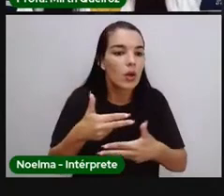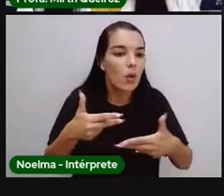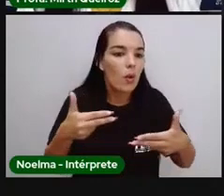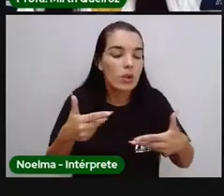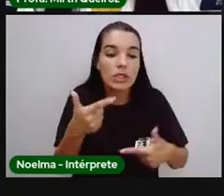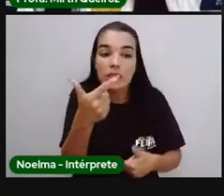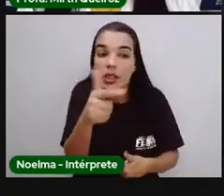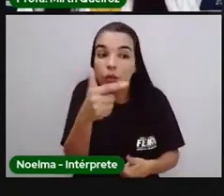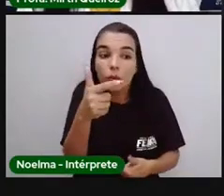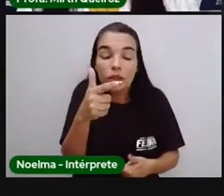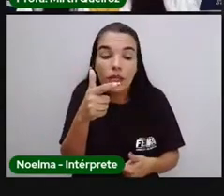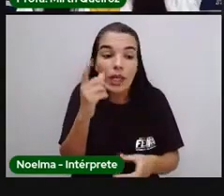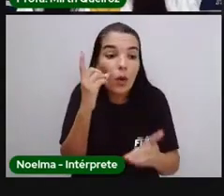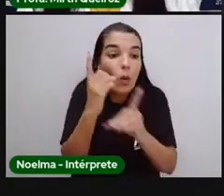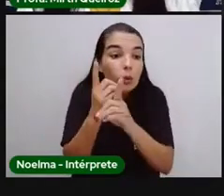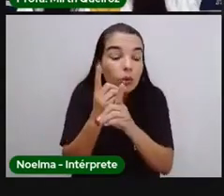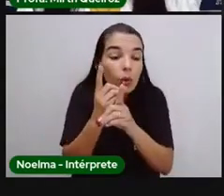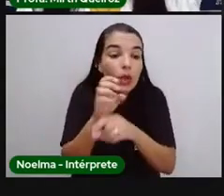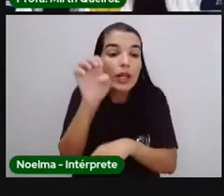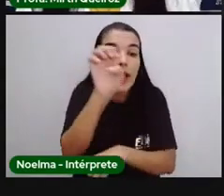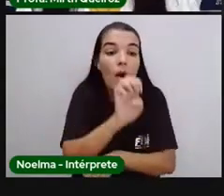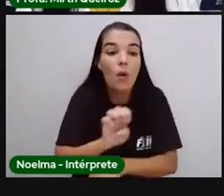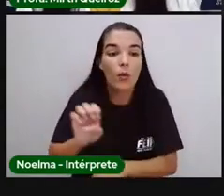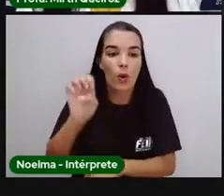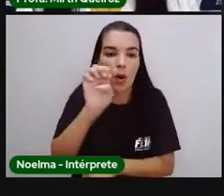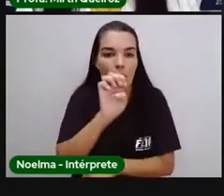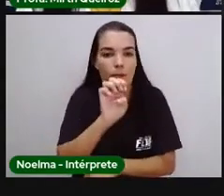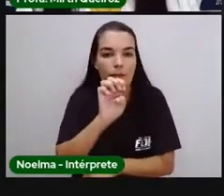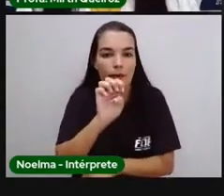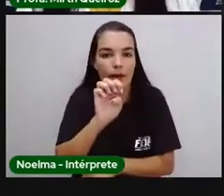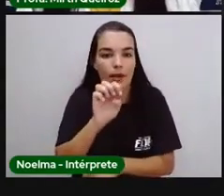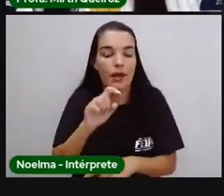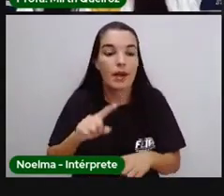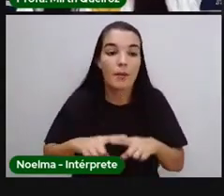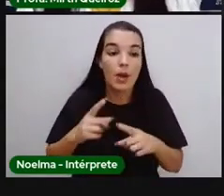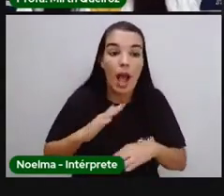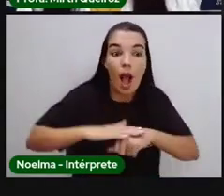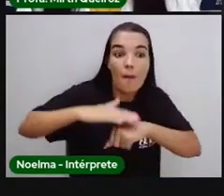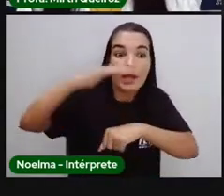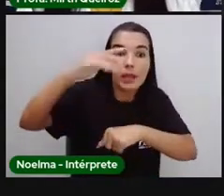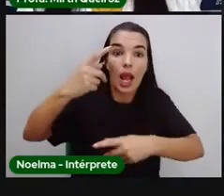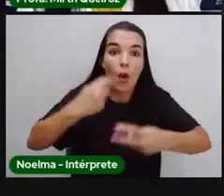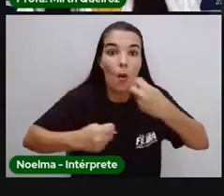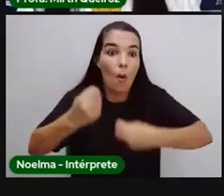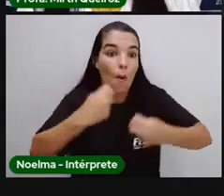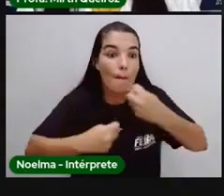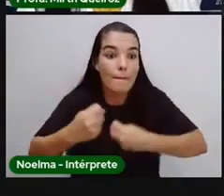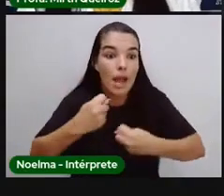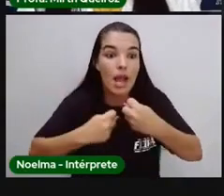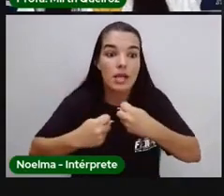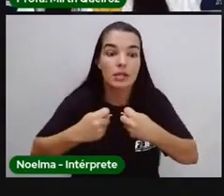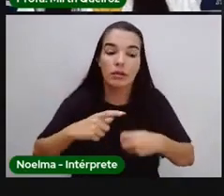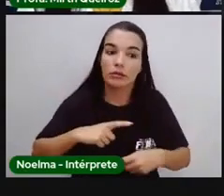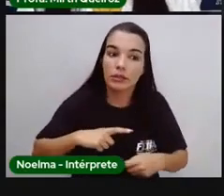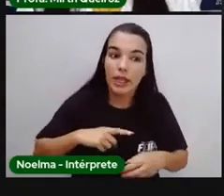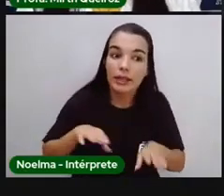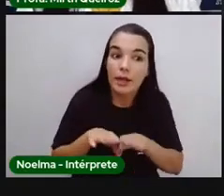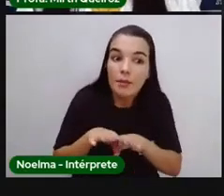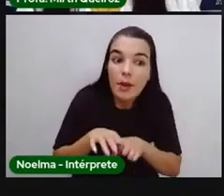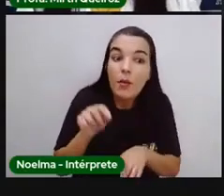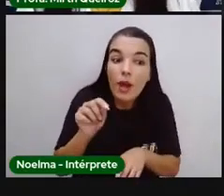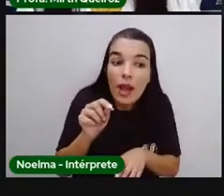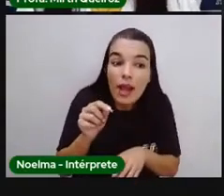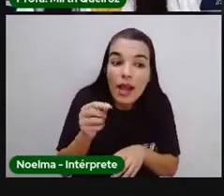que não eram encontrados na Europa. Com o aumento do comércio, haveria também aumento da arrecadação de impostos.